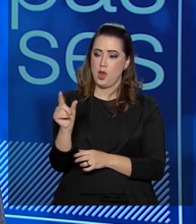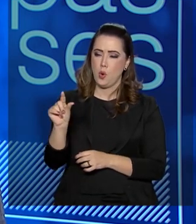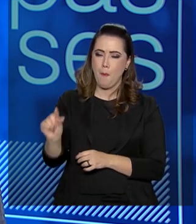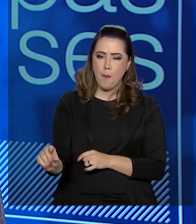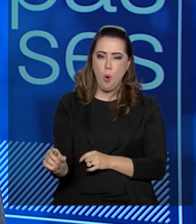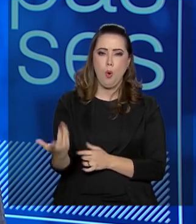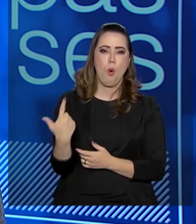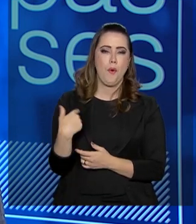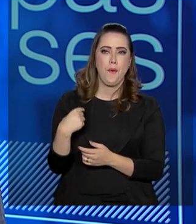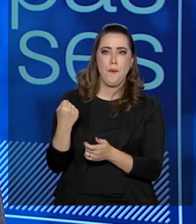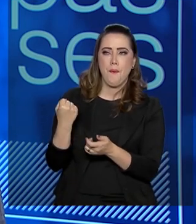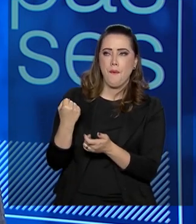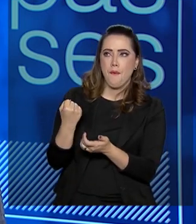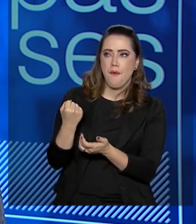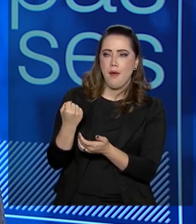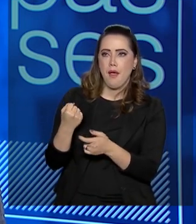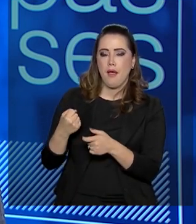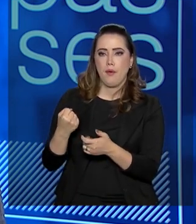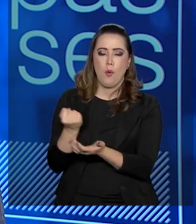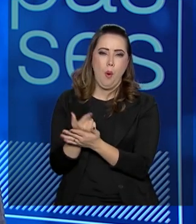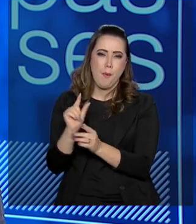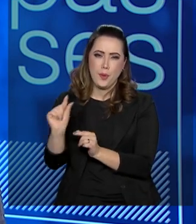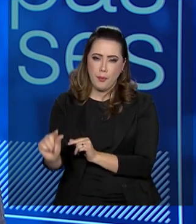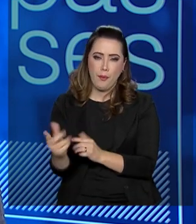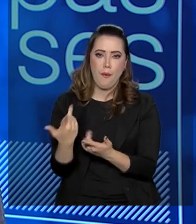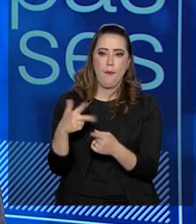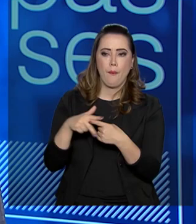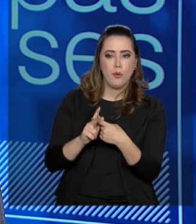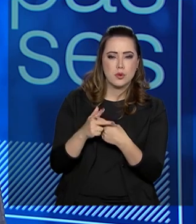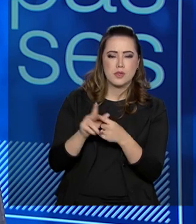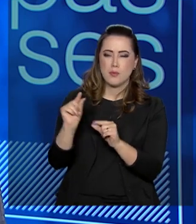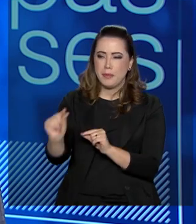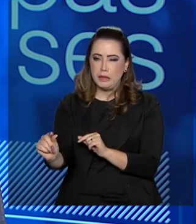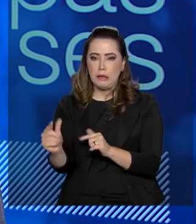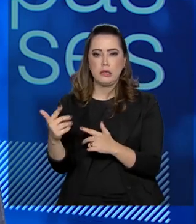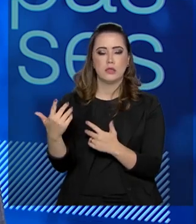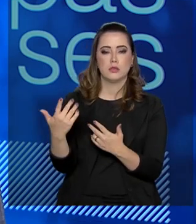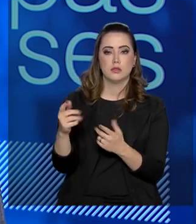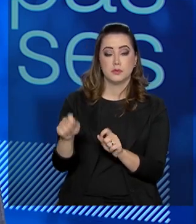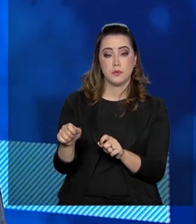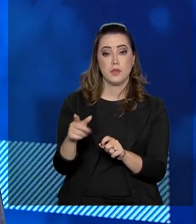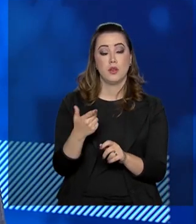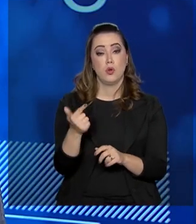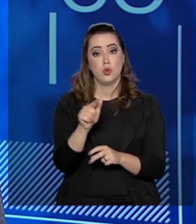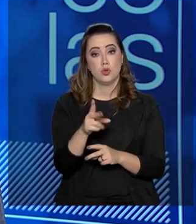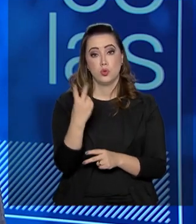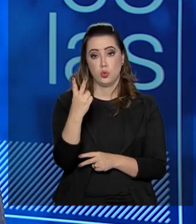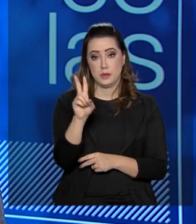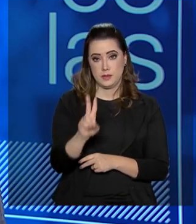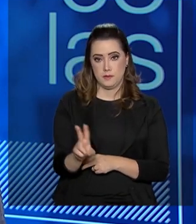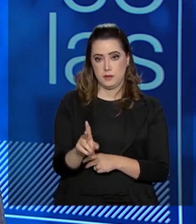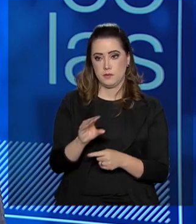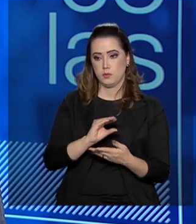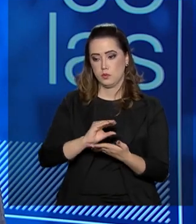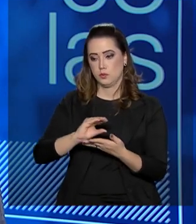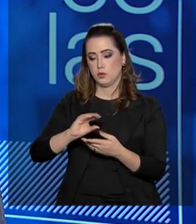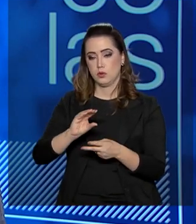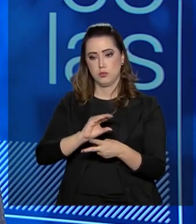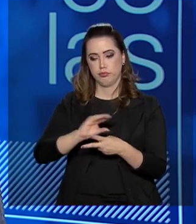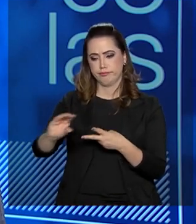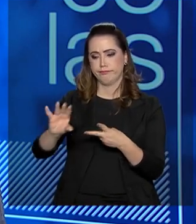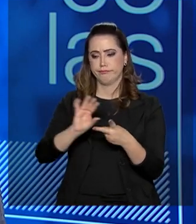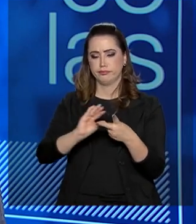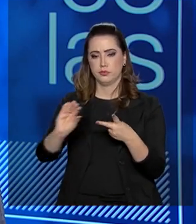despesas, pequenos reparos, pequenas reformas daquele recurso. Hoje, nós temos duas remessas que são disponibilizadas para as escolas,